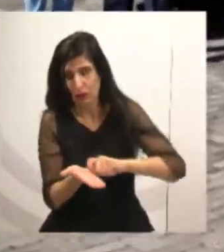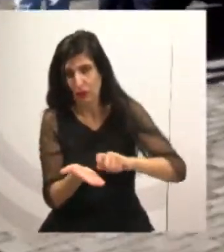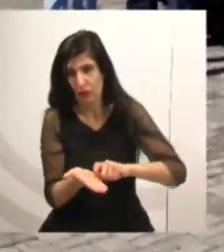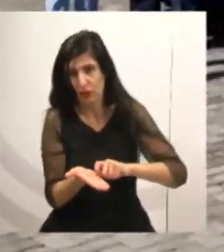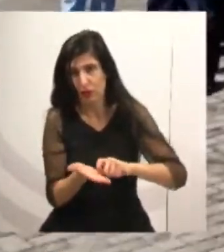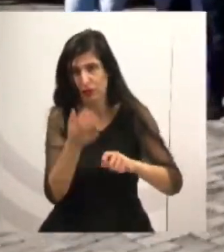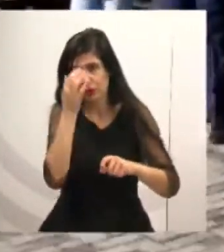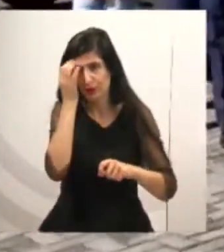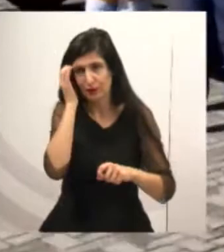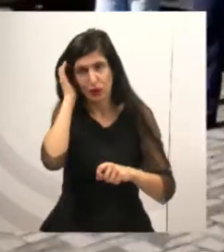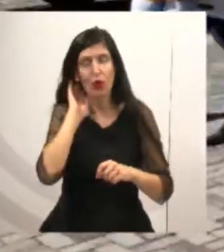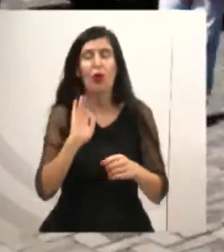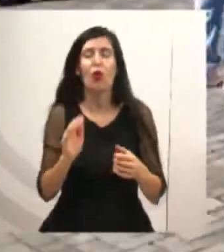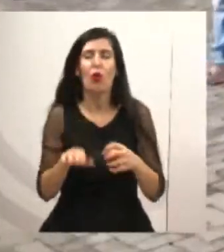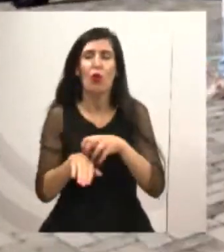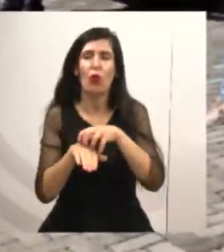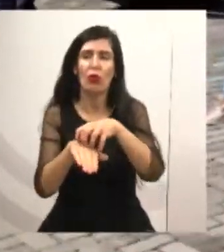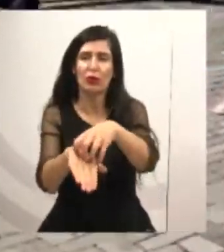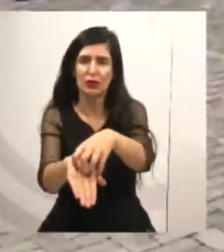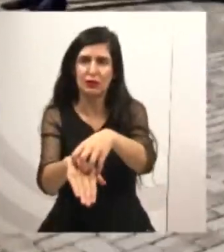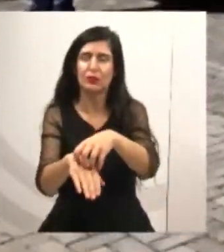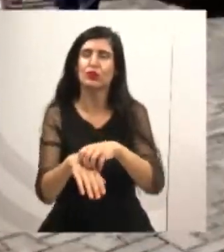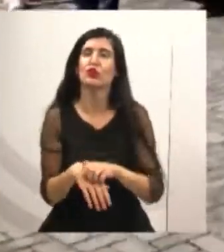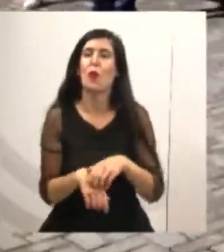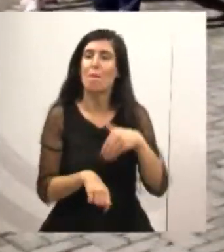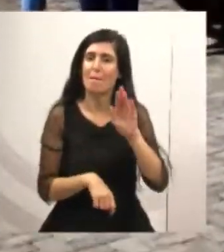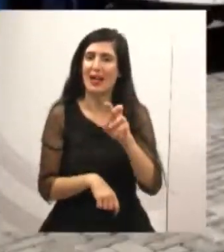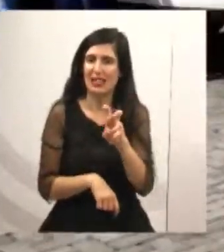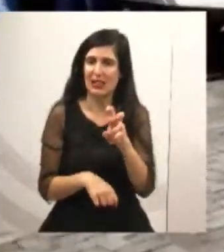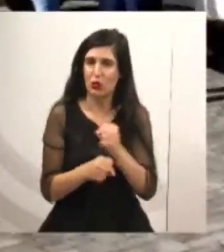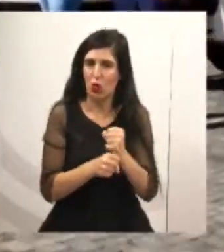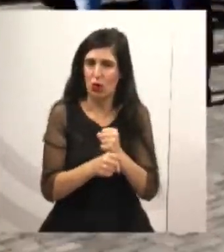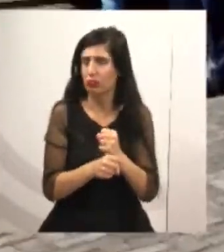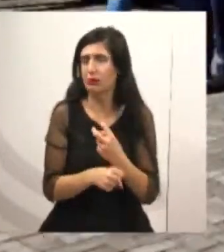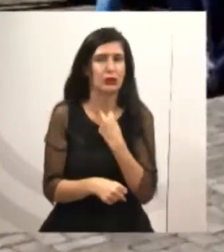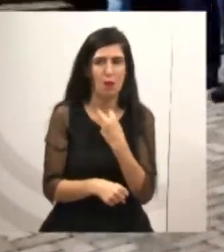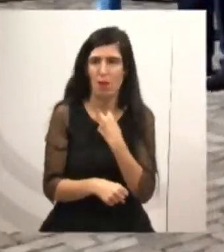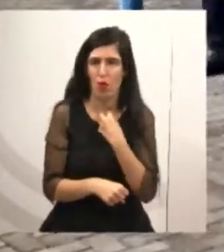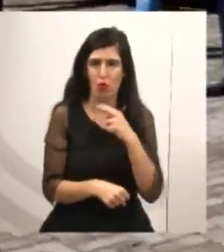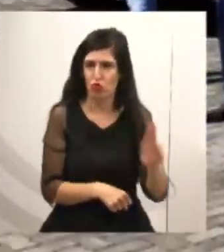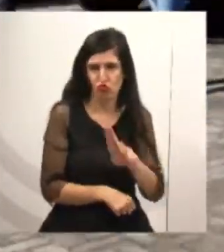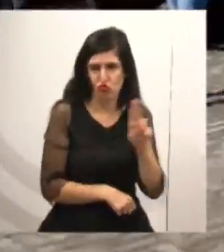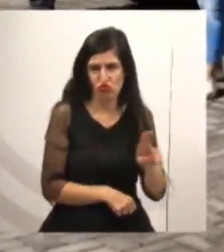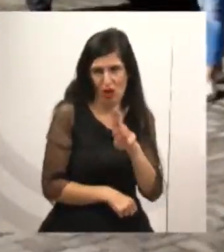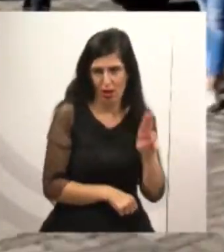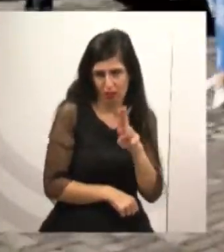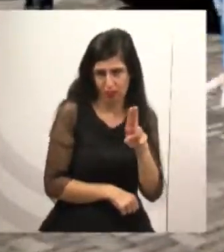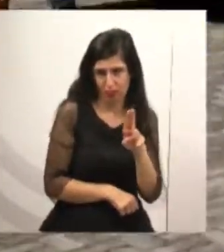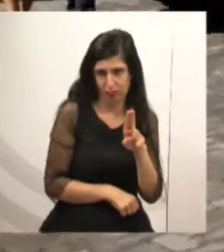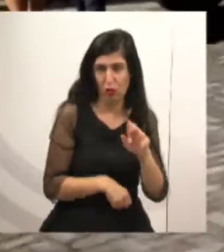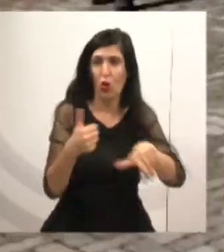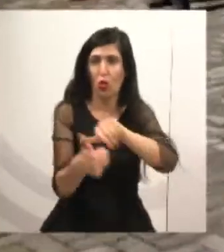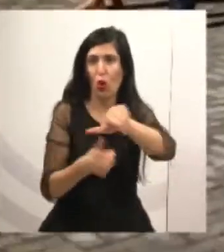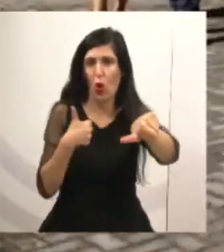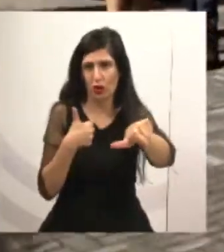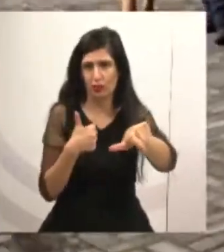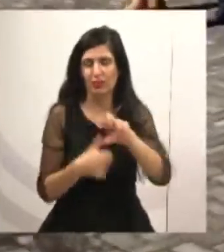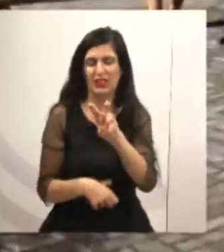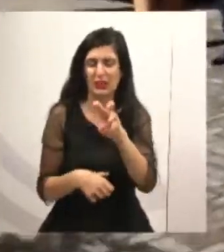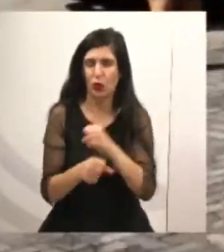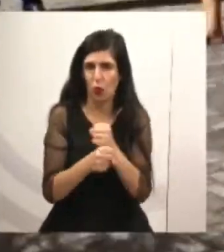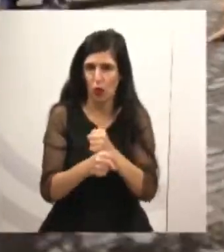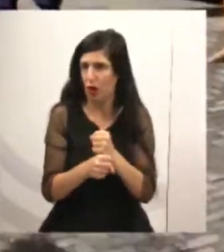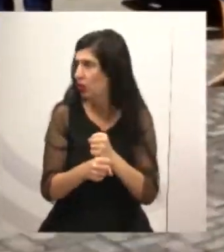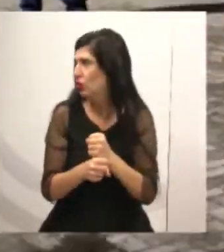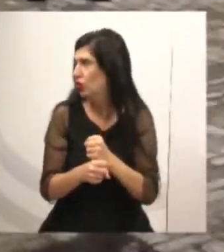ônibus não podem passar de cinco anos de uso. Então tem que ser uma frota nova, praticamente zera, para poder oferecer